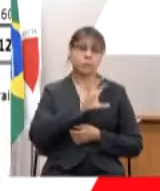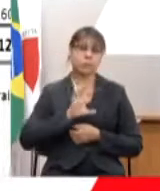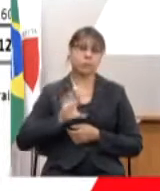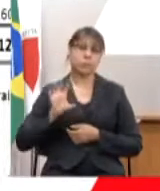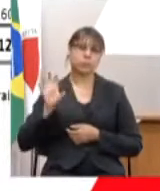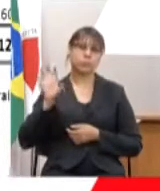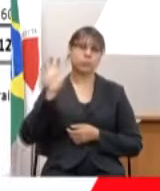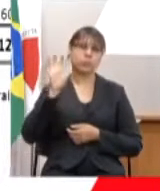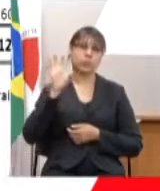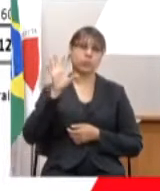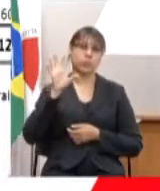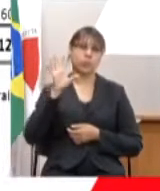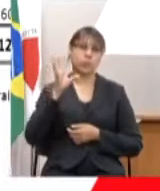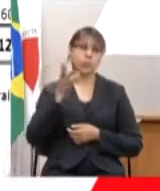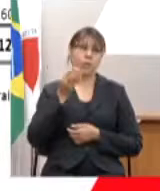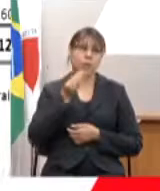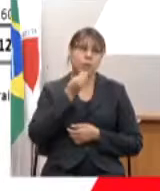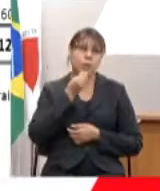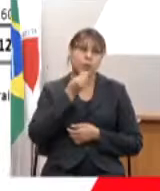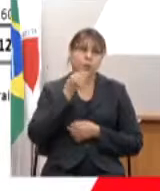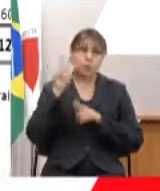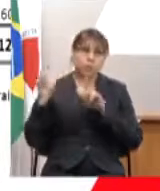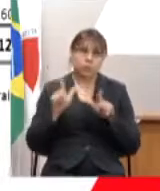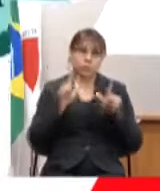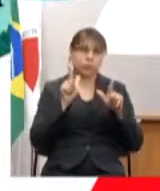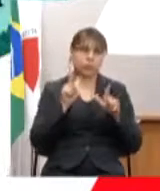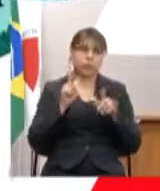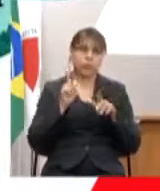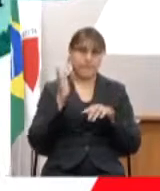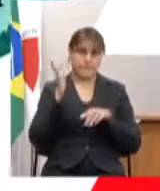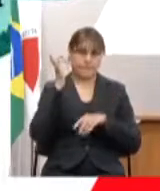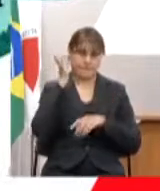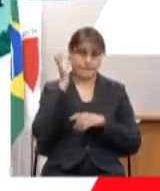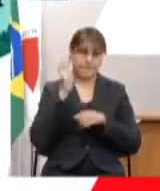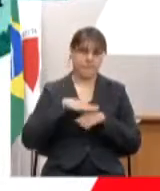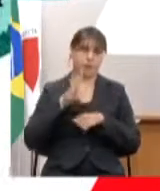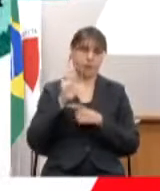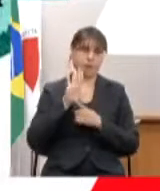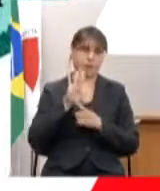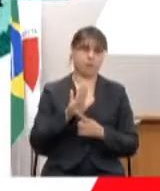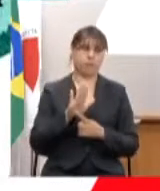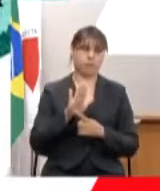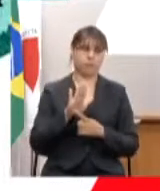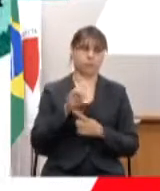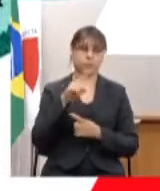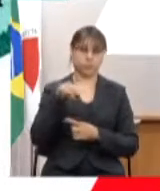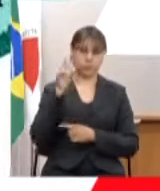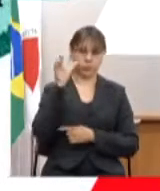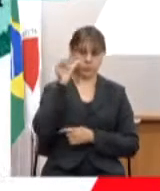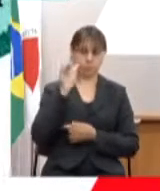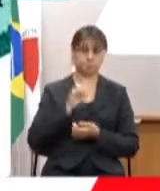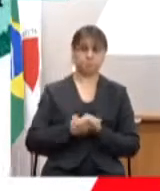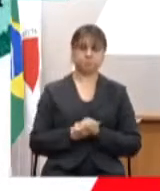Eu acho que se você pudesse pular mais um slide, que aí fica mais fácil de as pessoas verem.